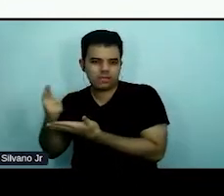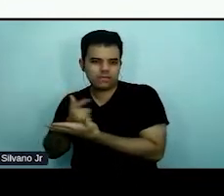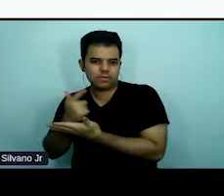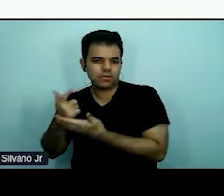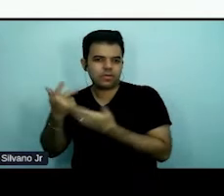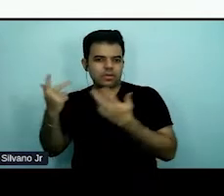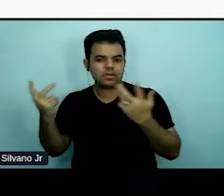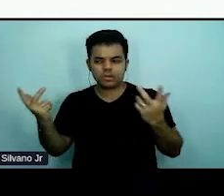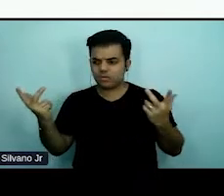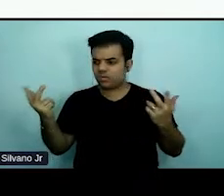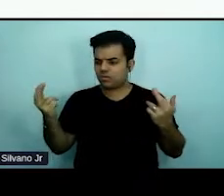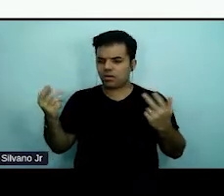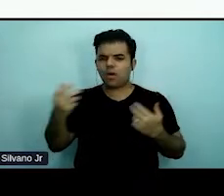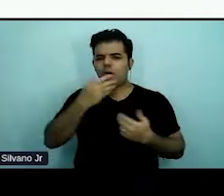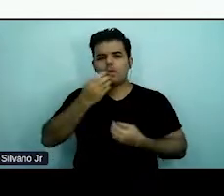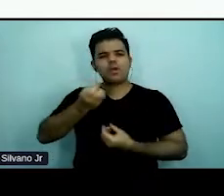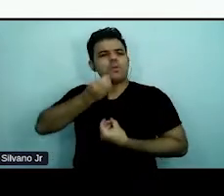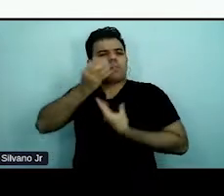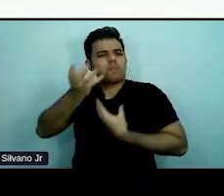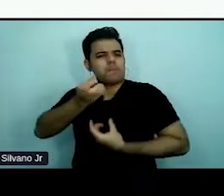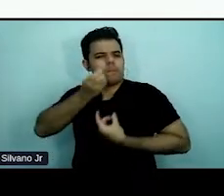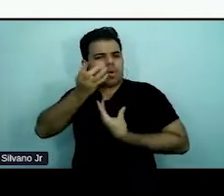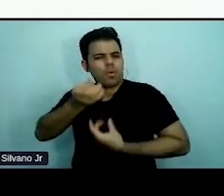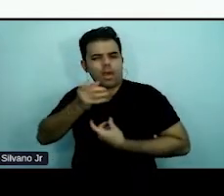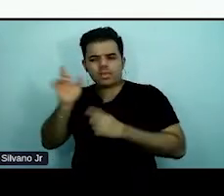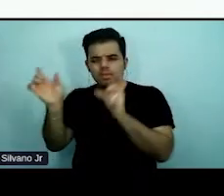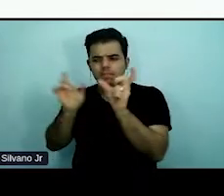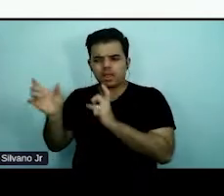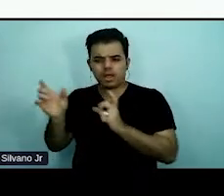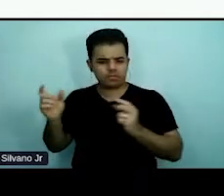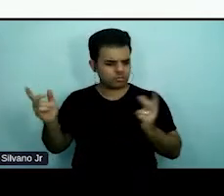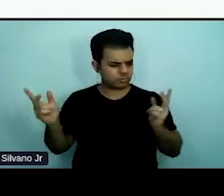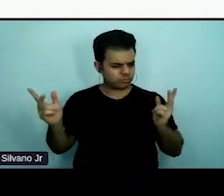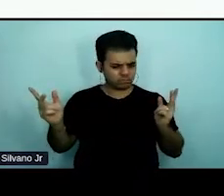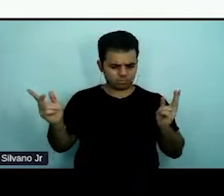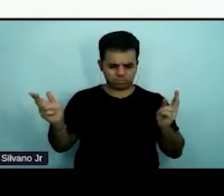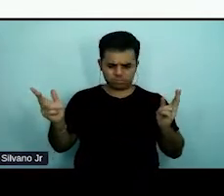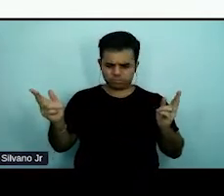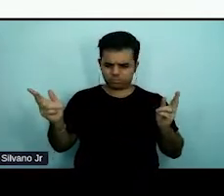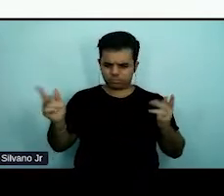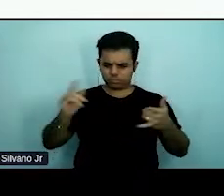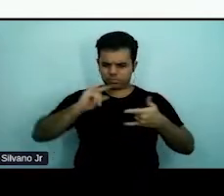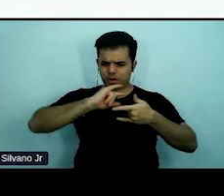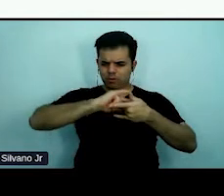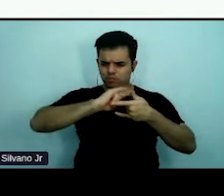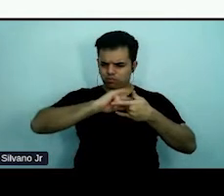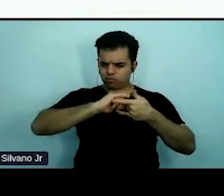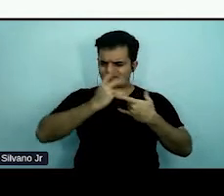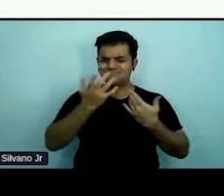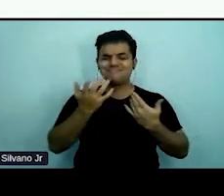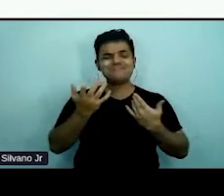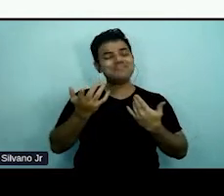ali o mesmo tempo e quase que o mesmo número de palavras. Então, diante da